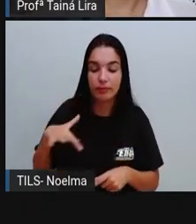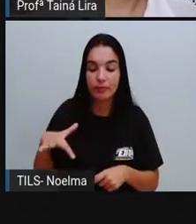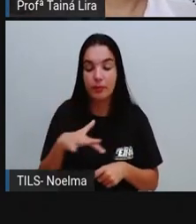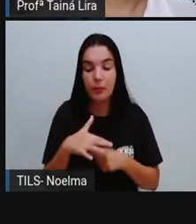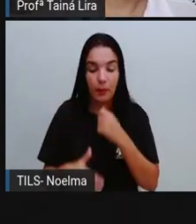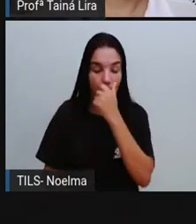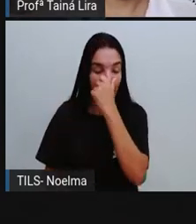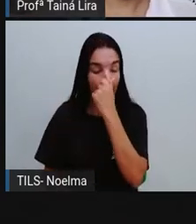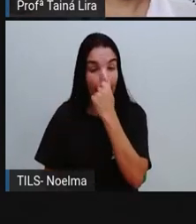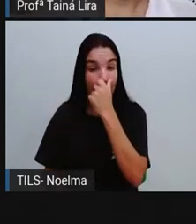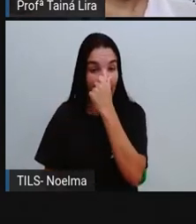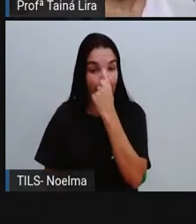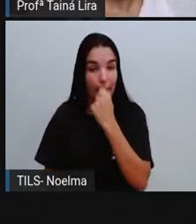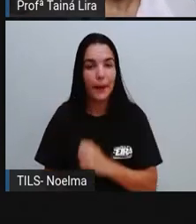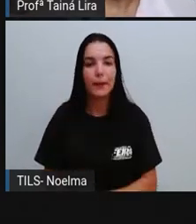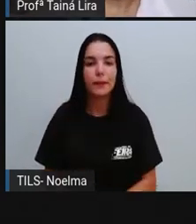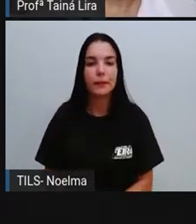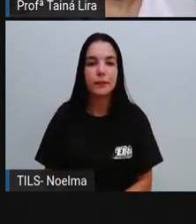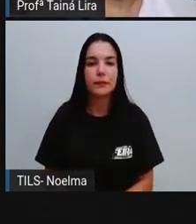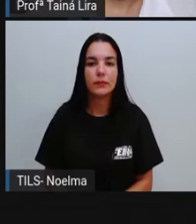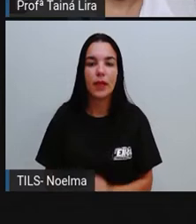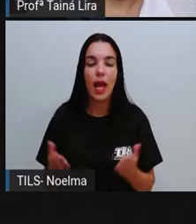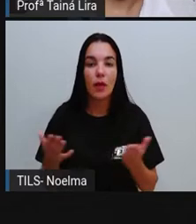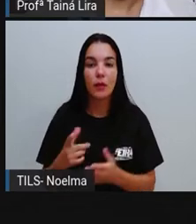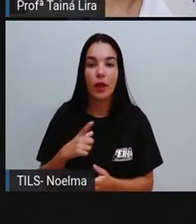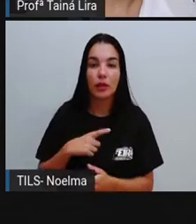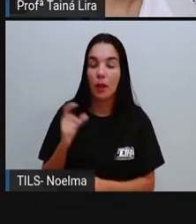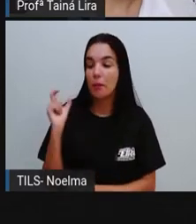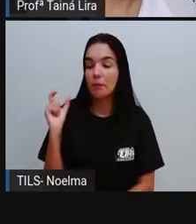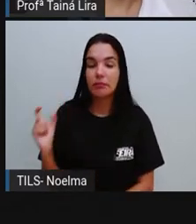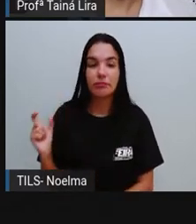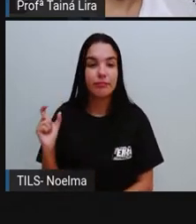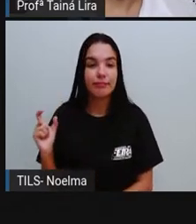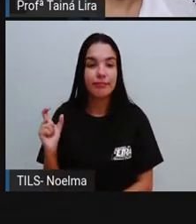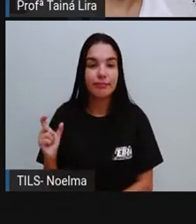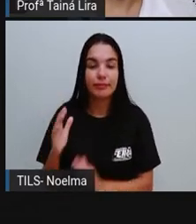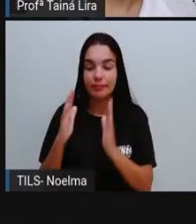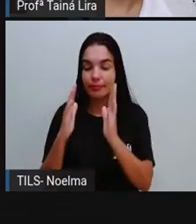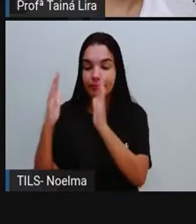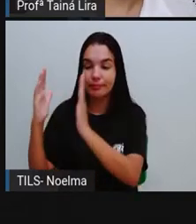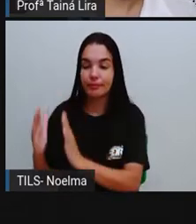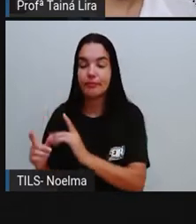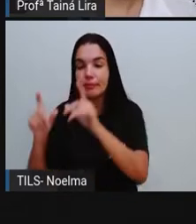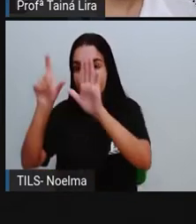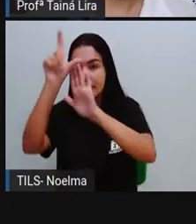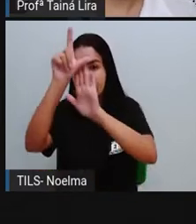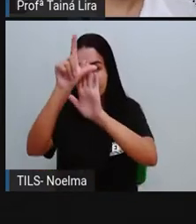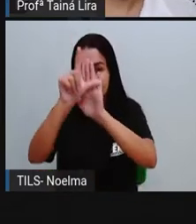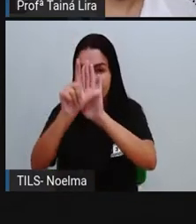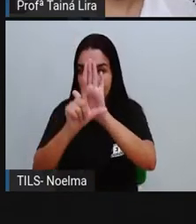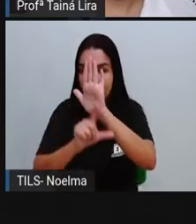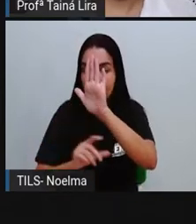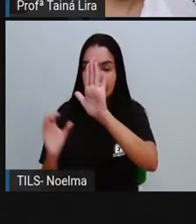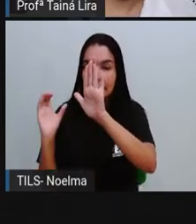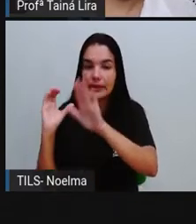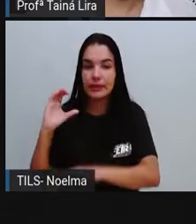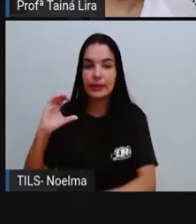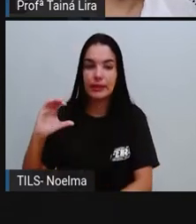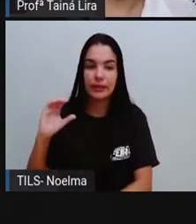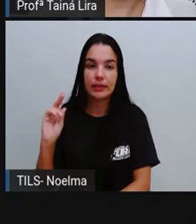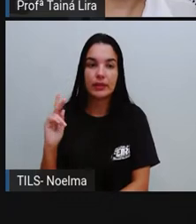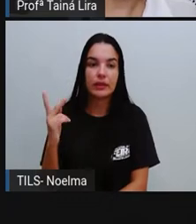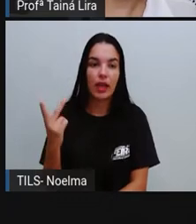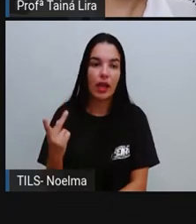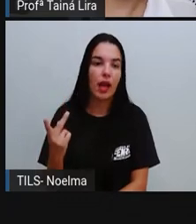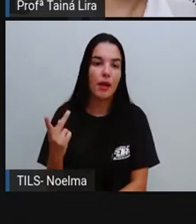escrevo com X ou com CH? E com CH, Ó, Uma palavrinha aqui, Muitas, Muitas crianças têm